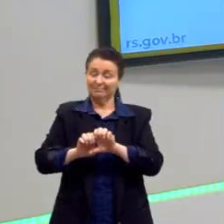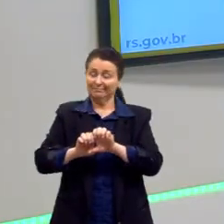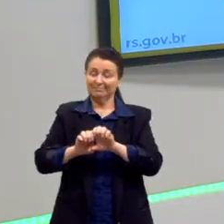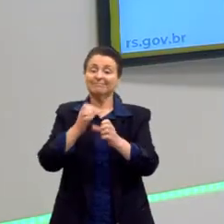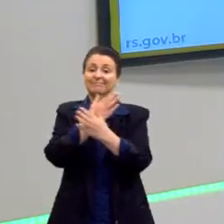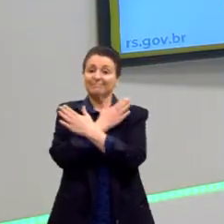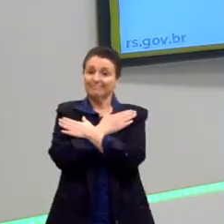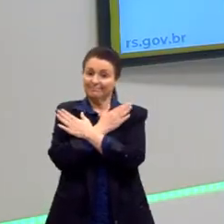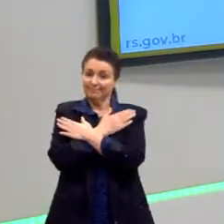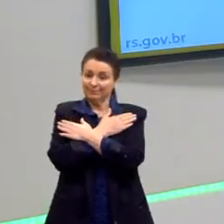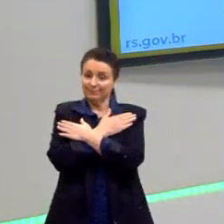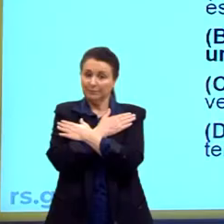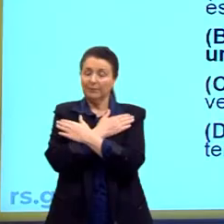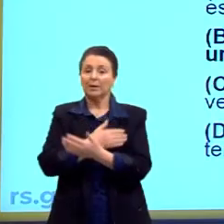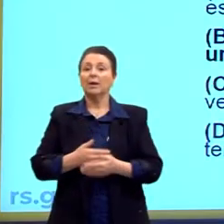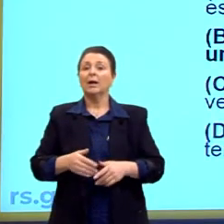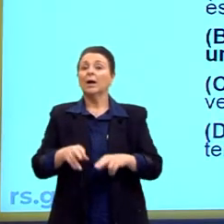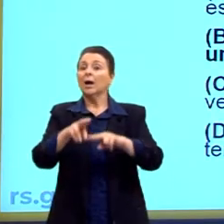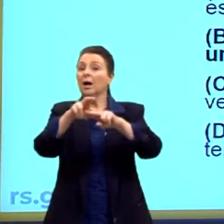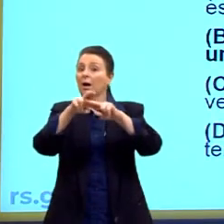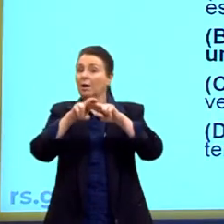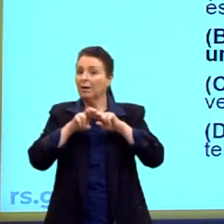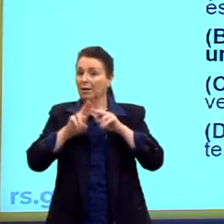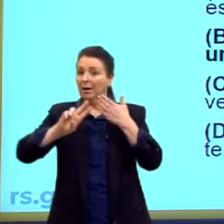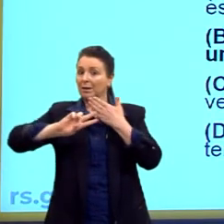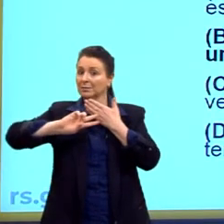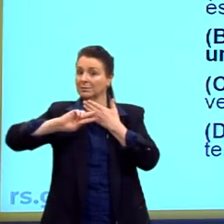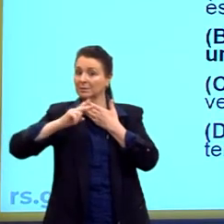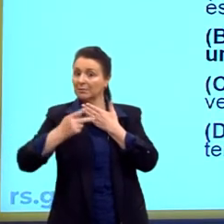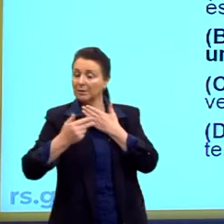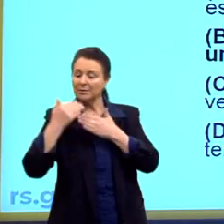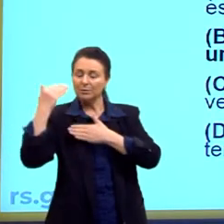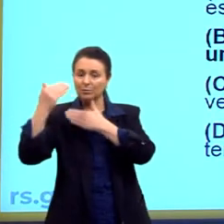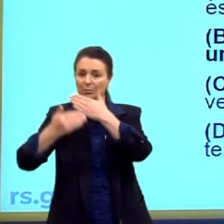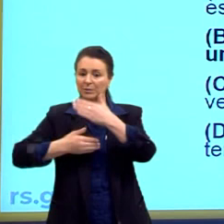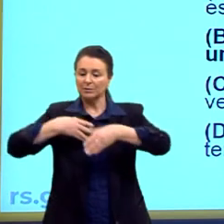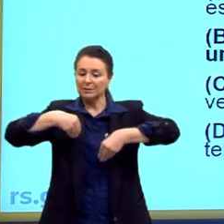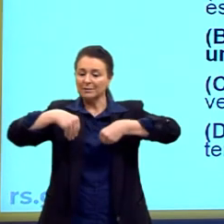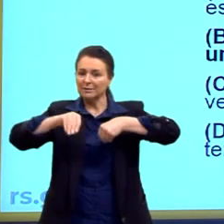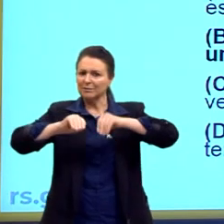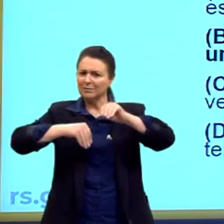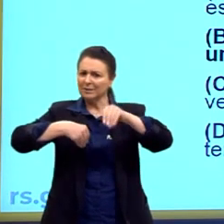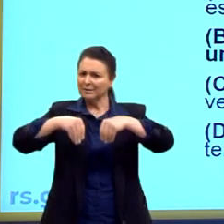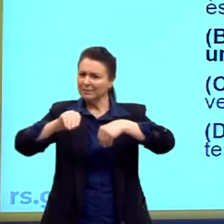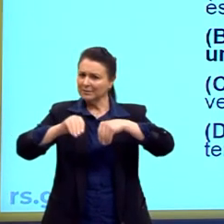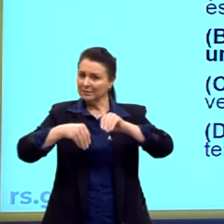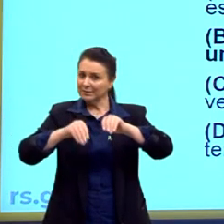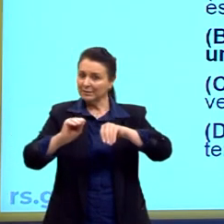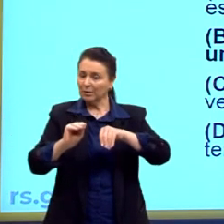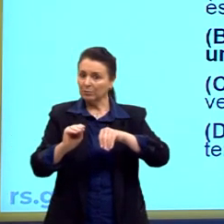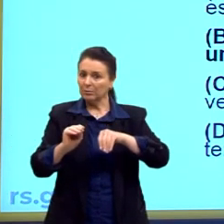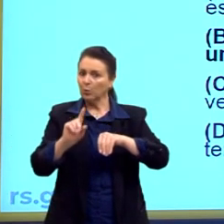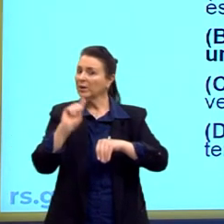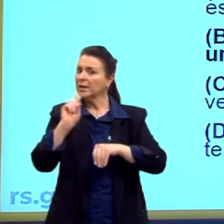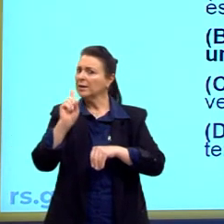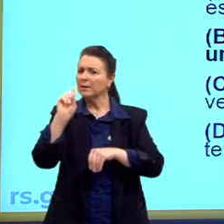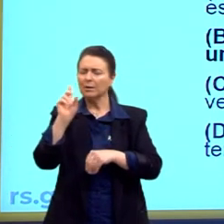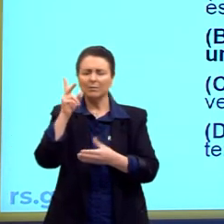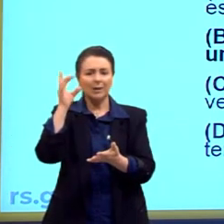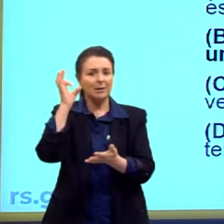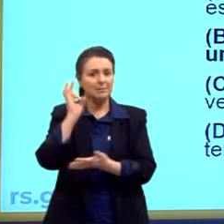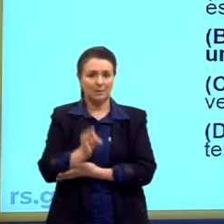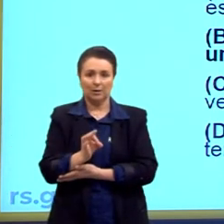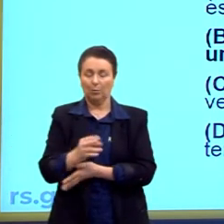Em relação às consequências do processo descrito dessa flexibilização, é incorreto, isso também